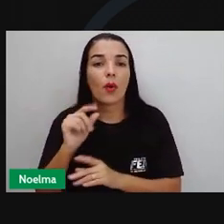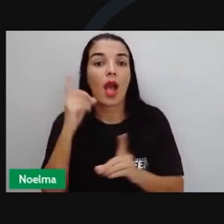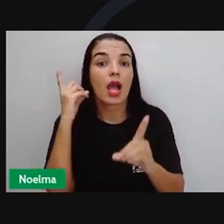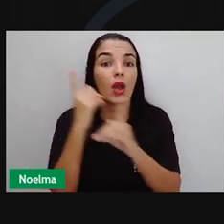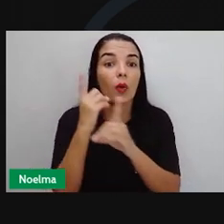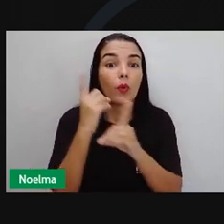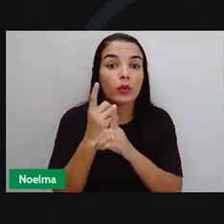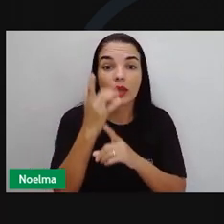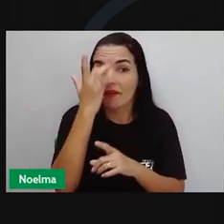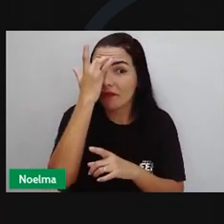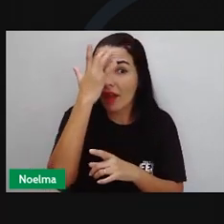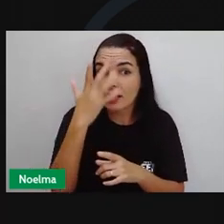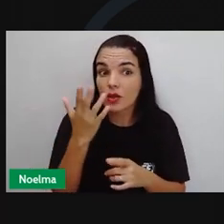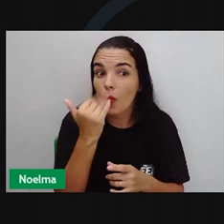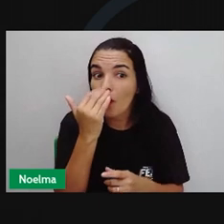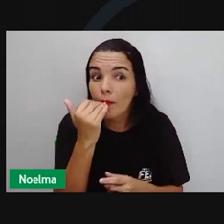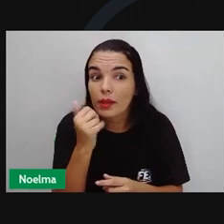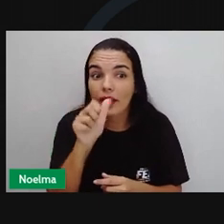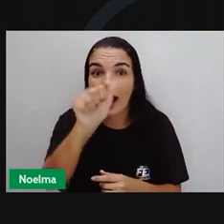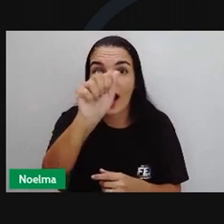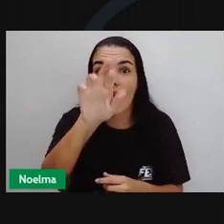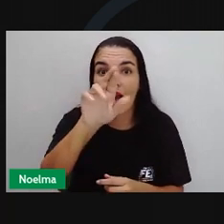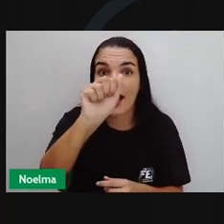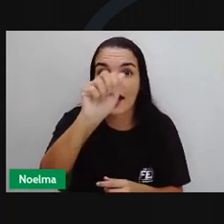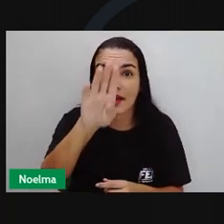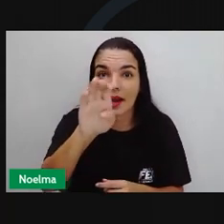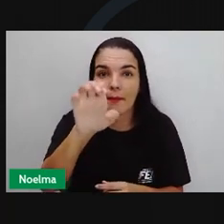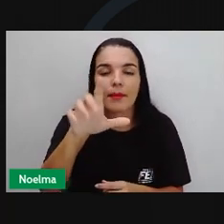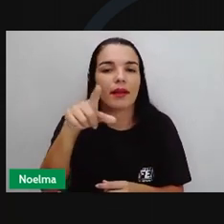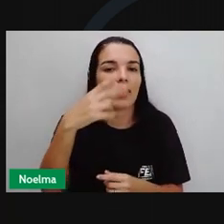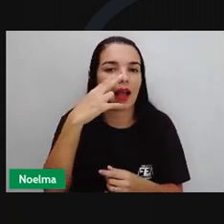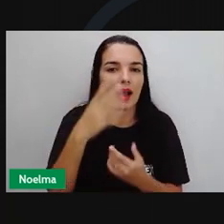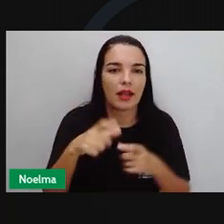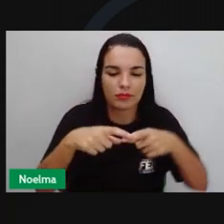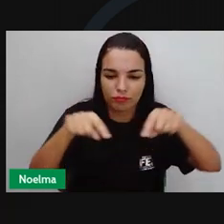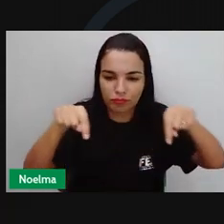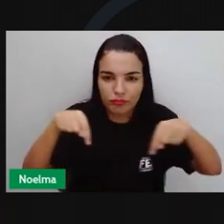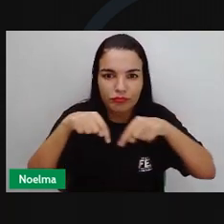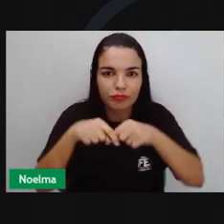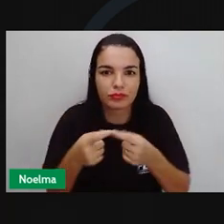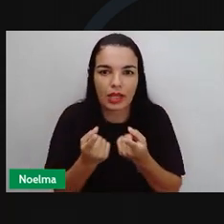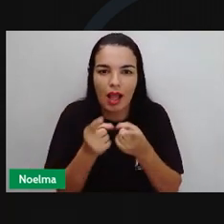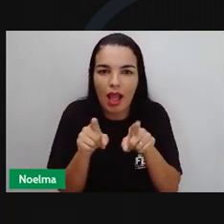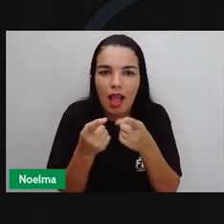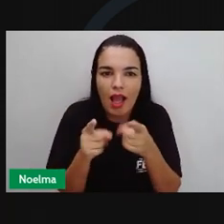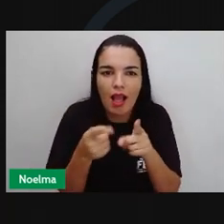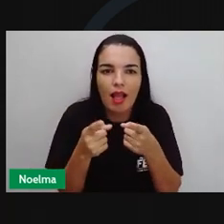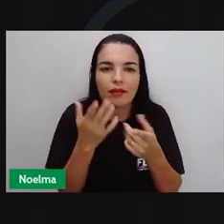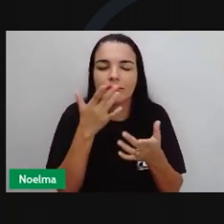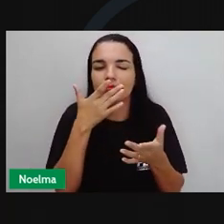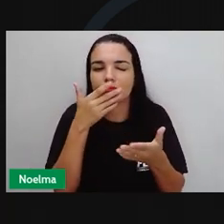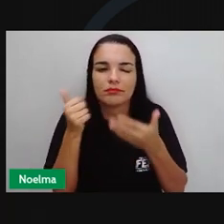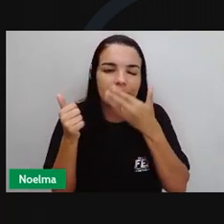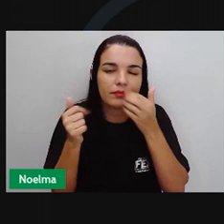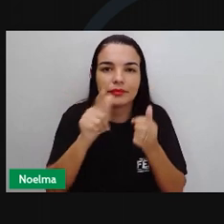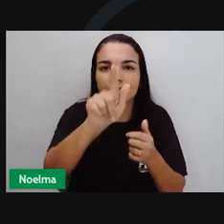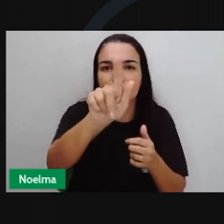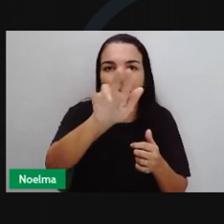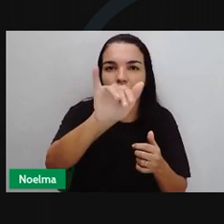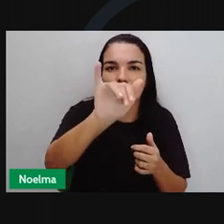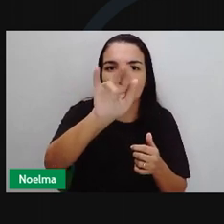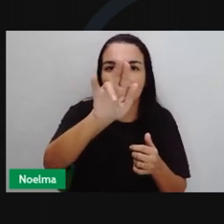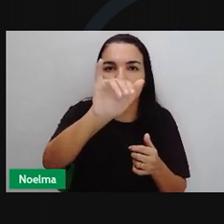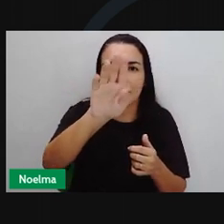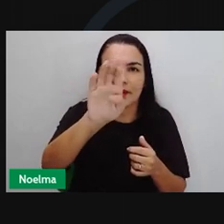comida árabe é fácil Quibes esfirras tabules e kaftas fazem parte do cotidiano de uma pessoa que mora em algum centro